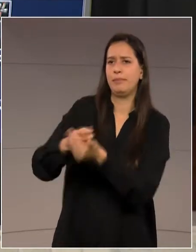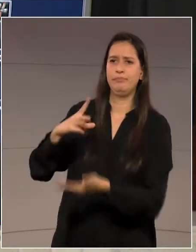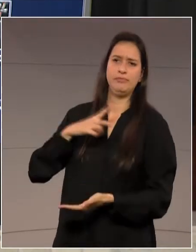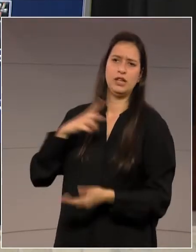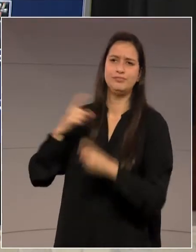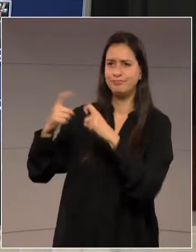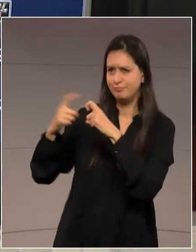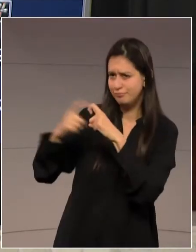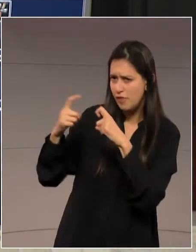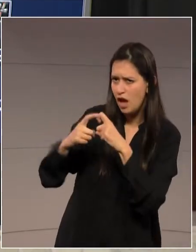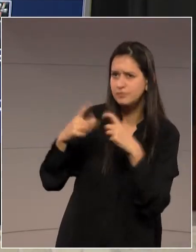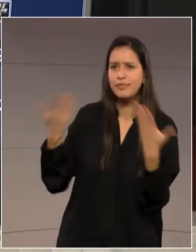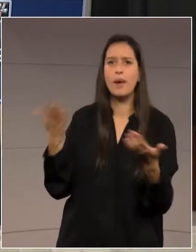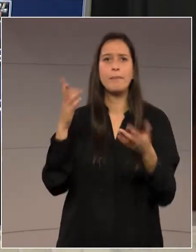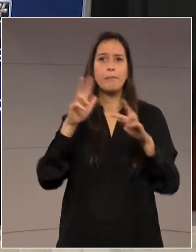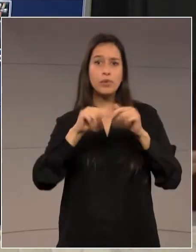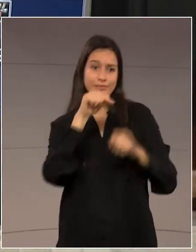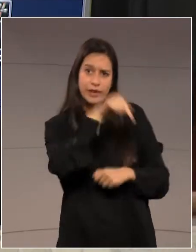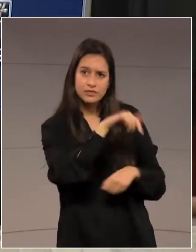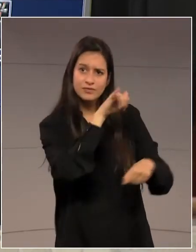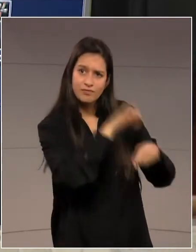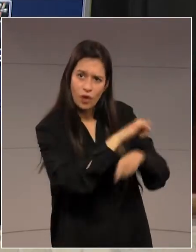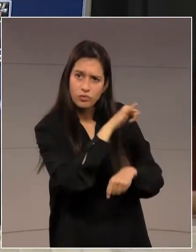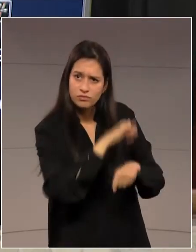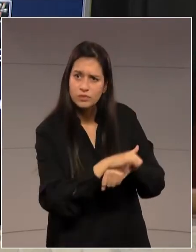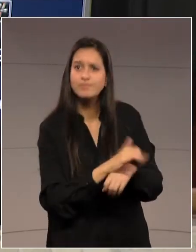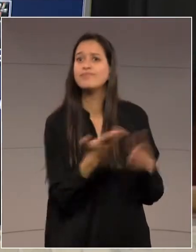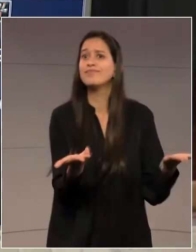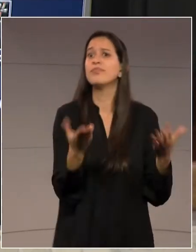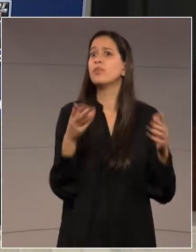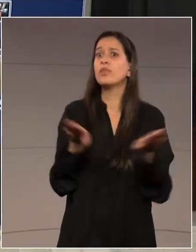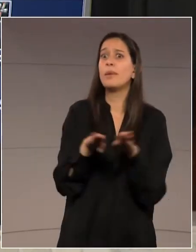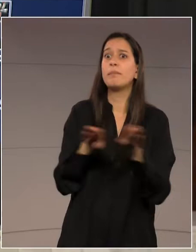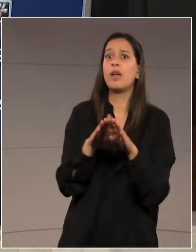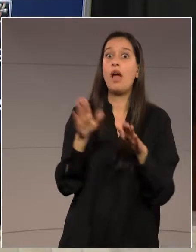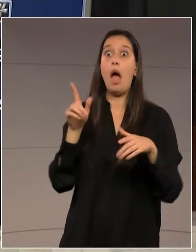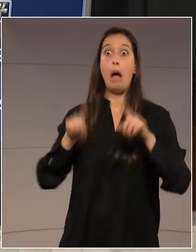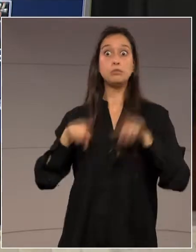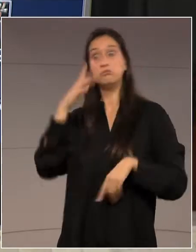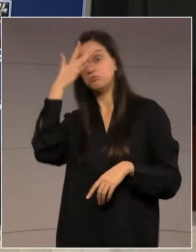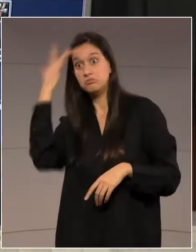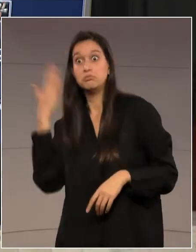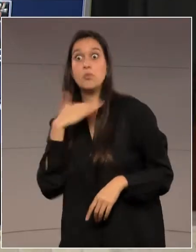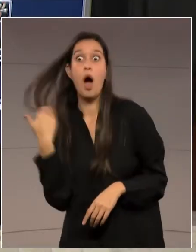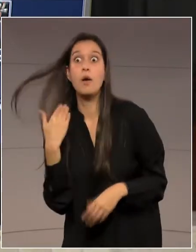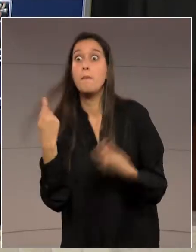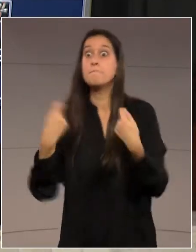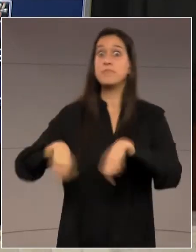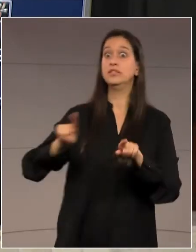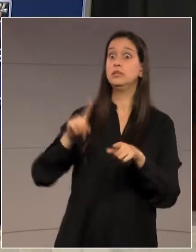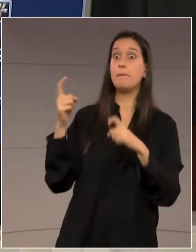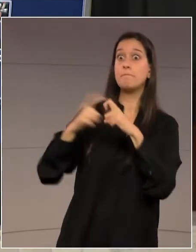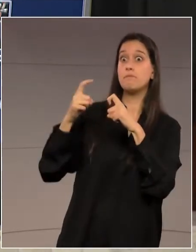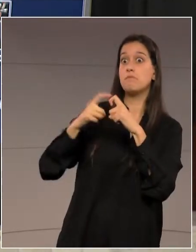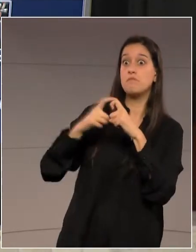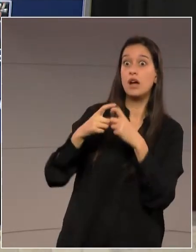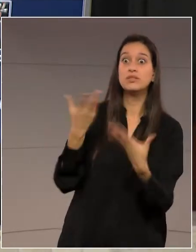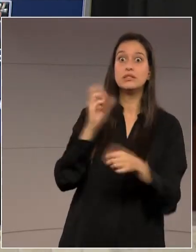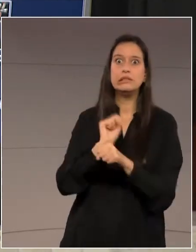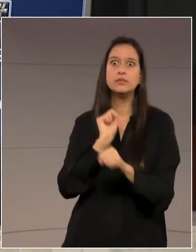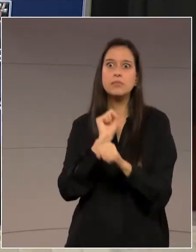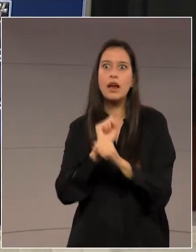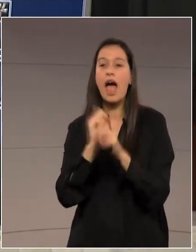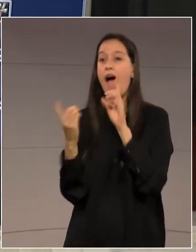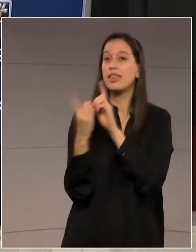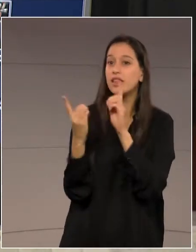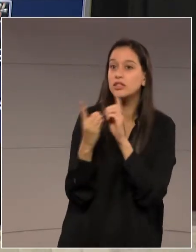Alguns não comparecem porque estão mortos, porque já faleceram. Não conseguiu esperar a consulta. Por